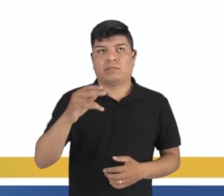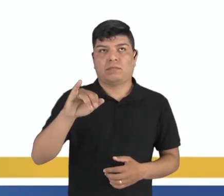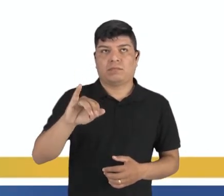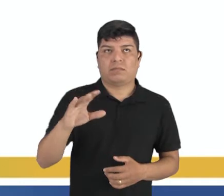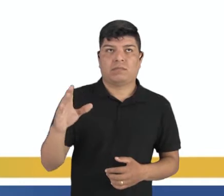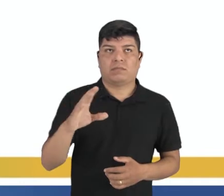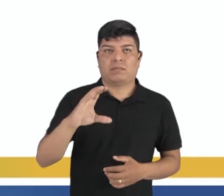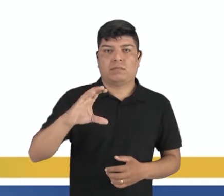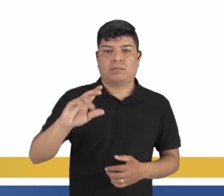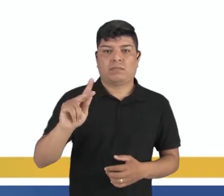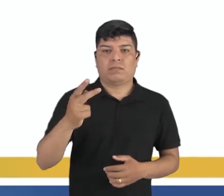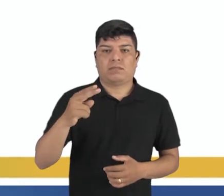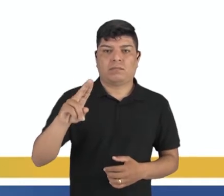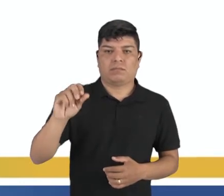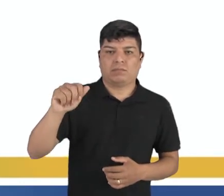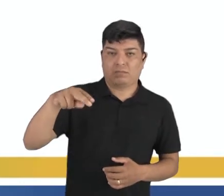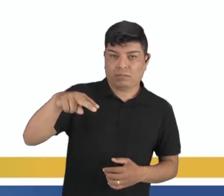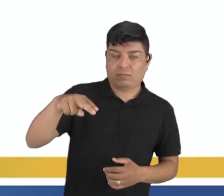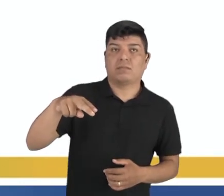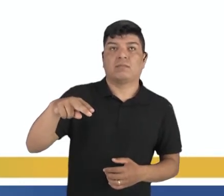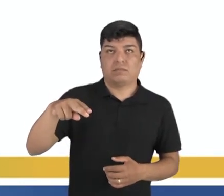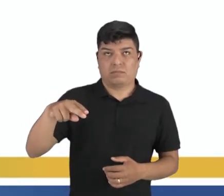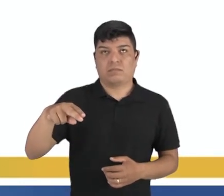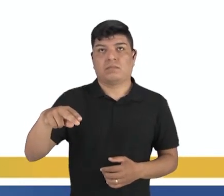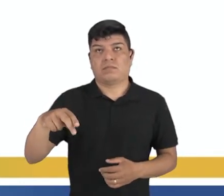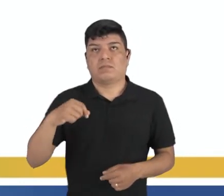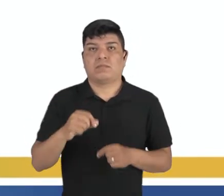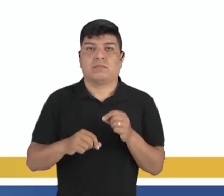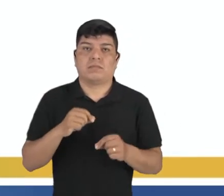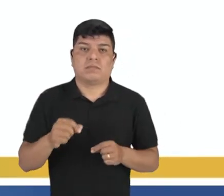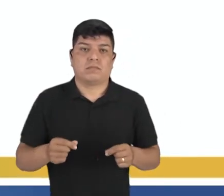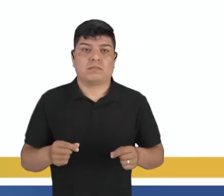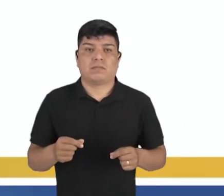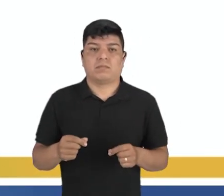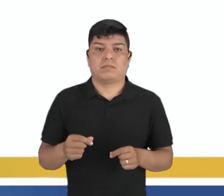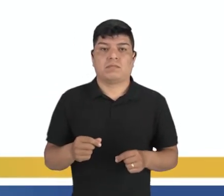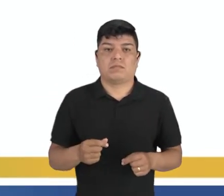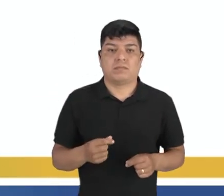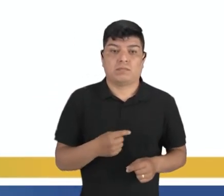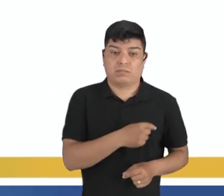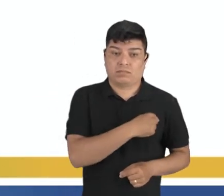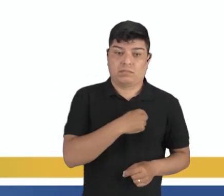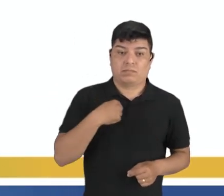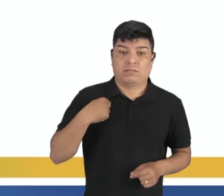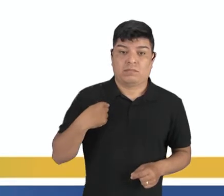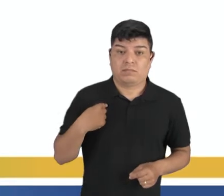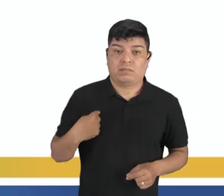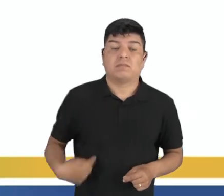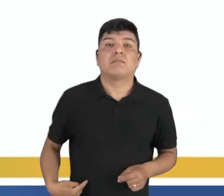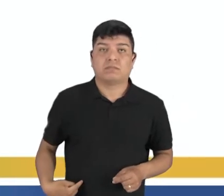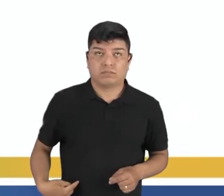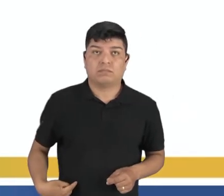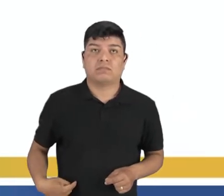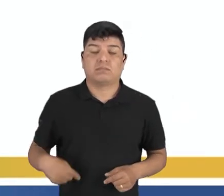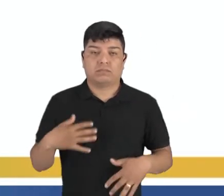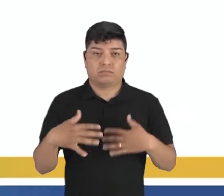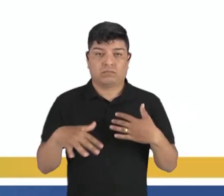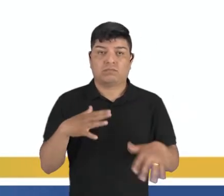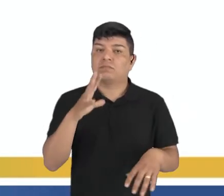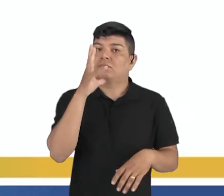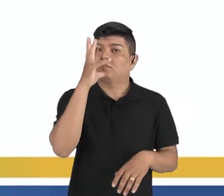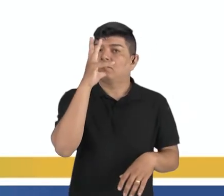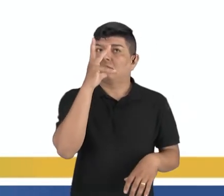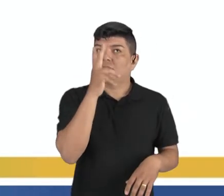tai chi shuan. É uma arte marcial chinesa praticada com movimentos realizados lentamente